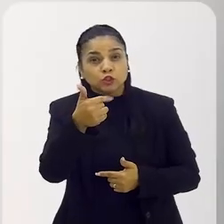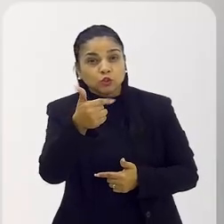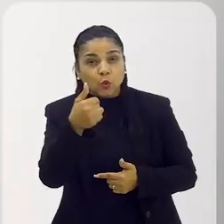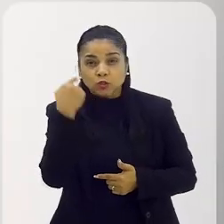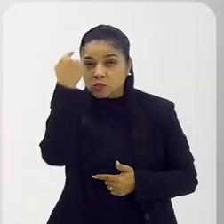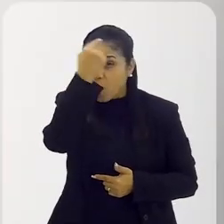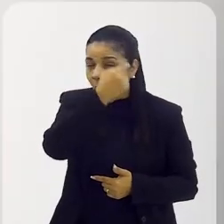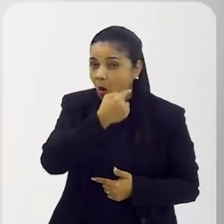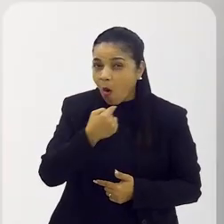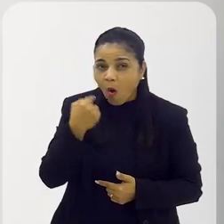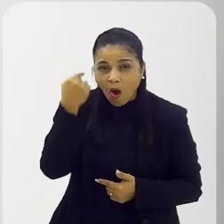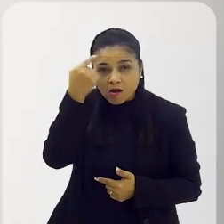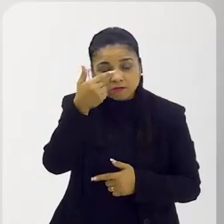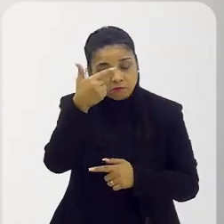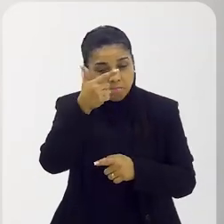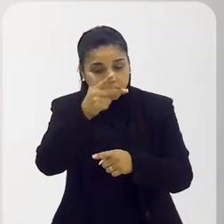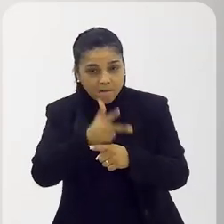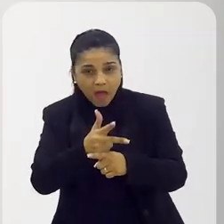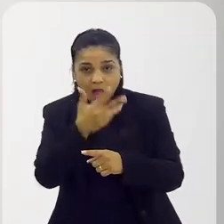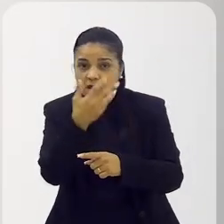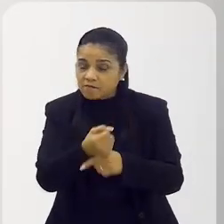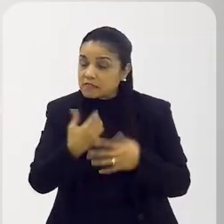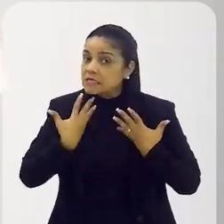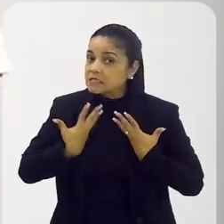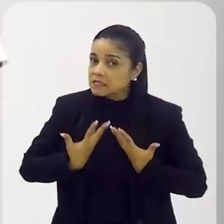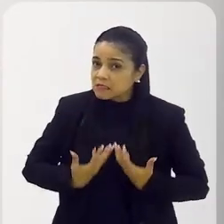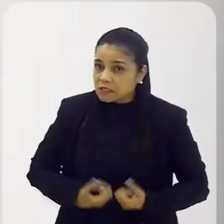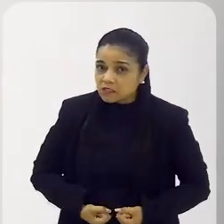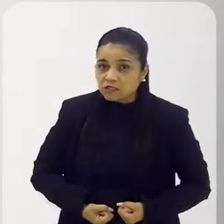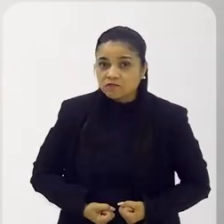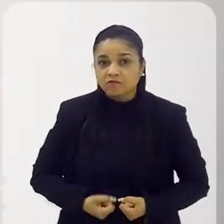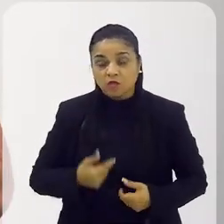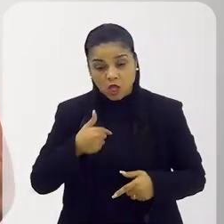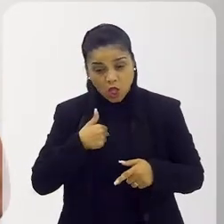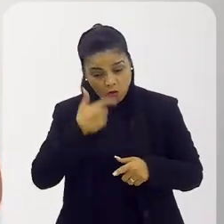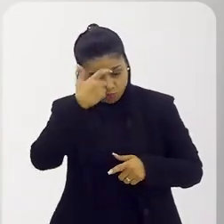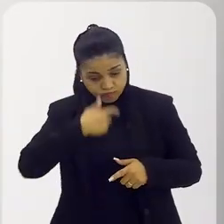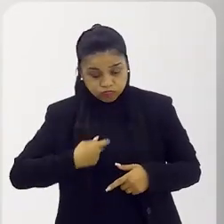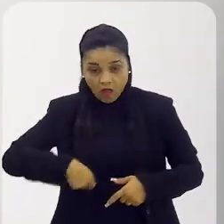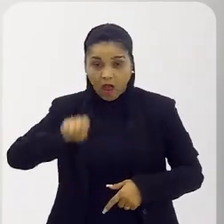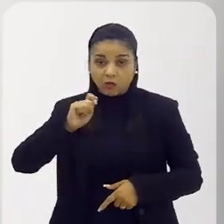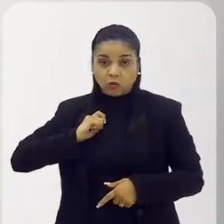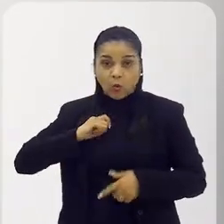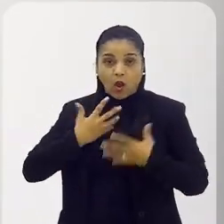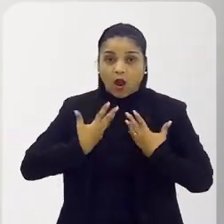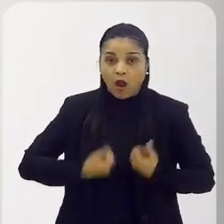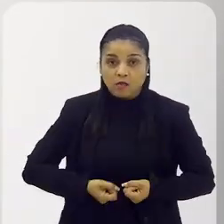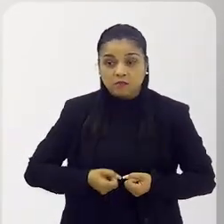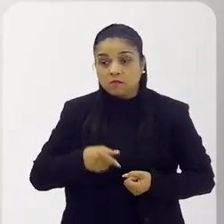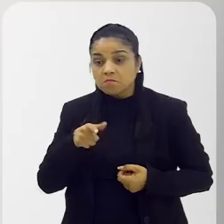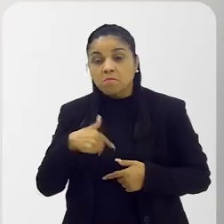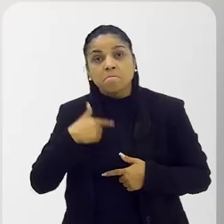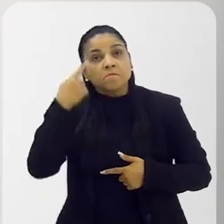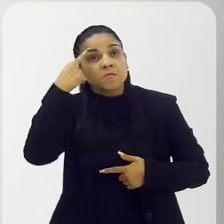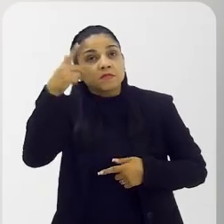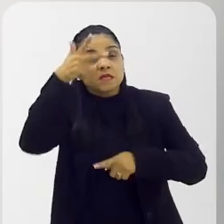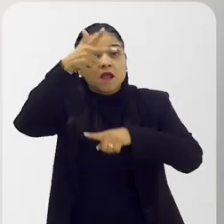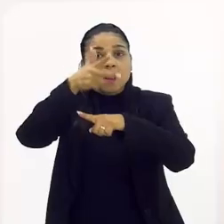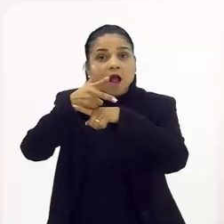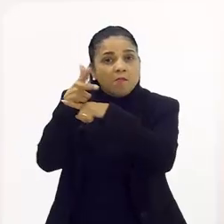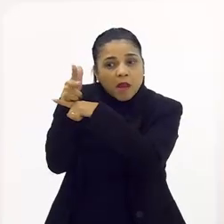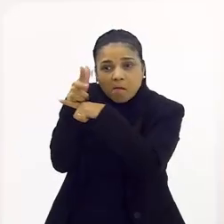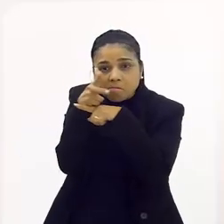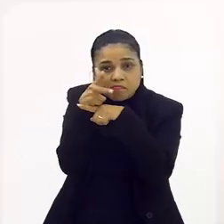cansatíssimo, é muito cansativo. Se cansa para mim, que sou ator, imagina para um câmera, para um...